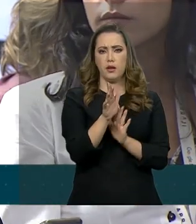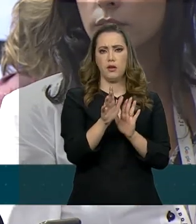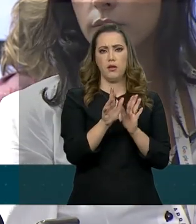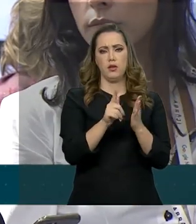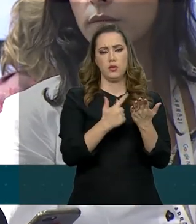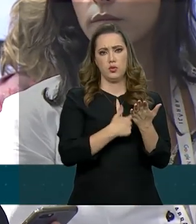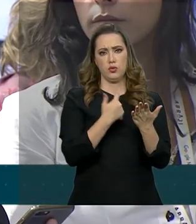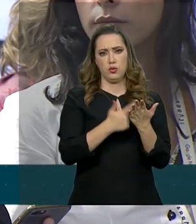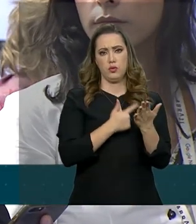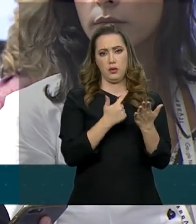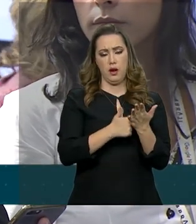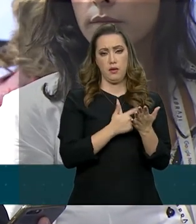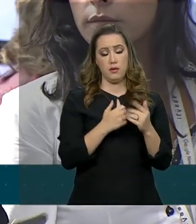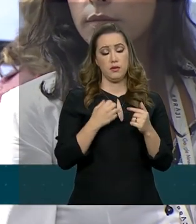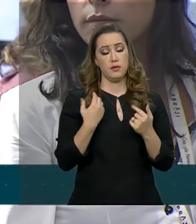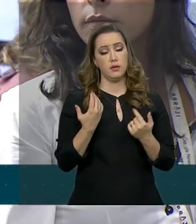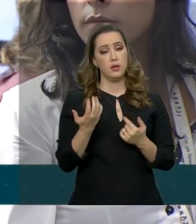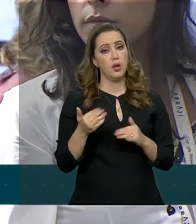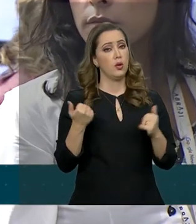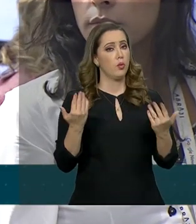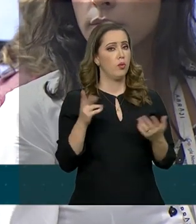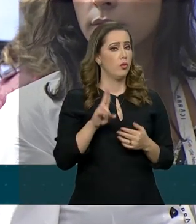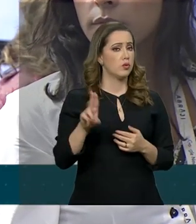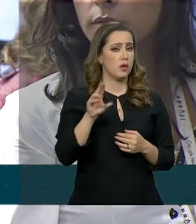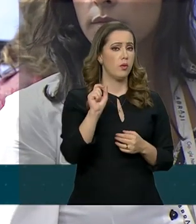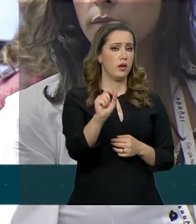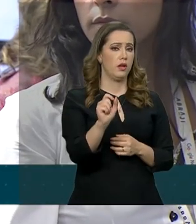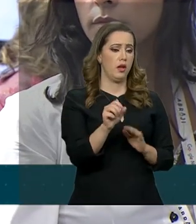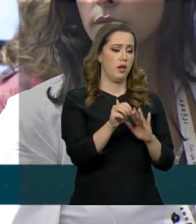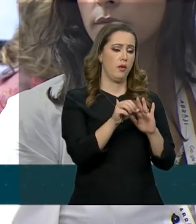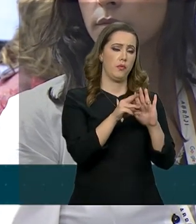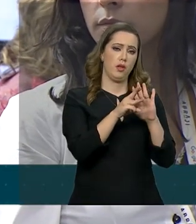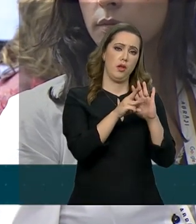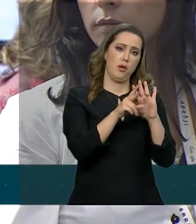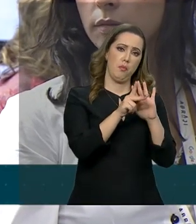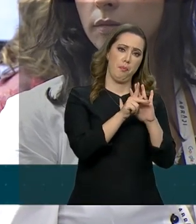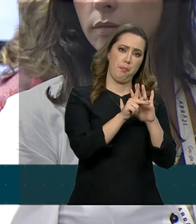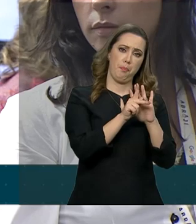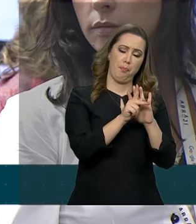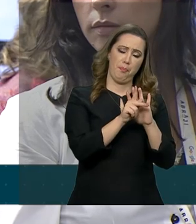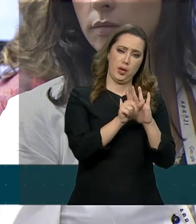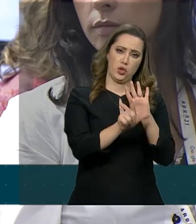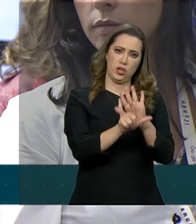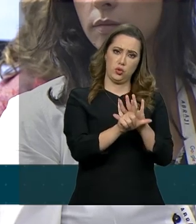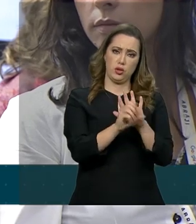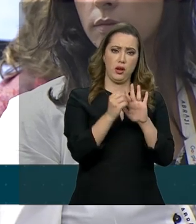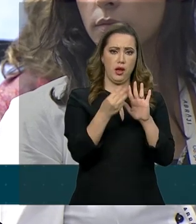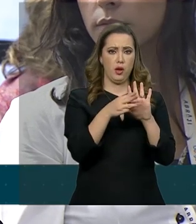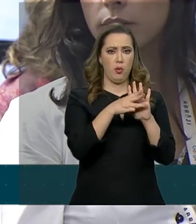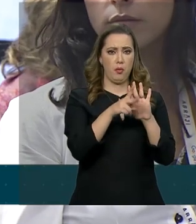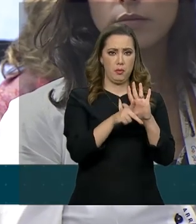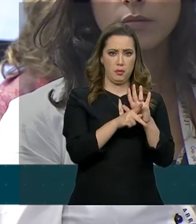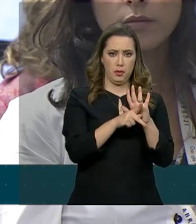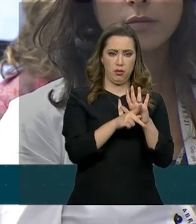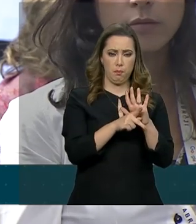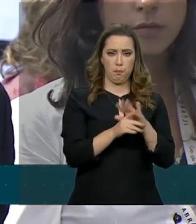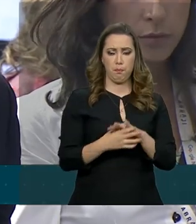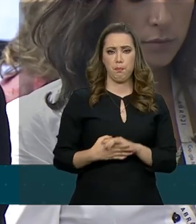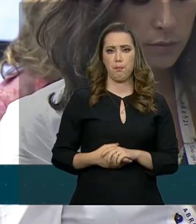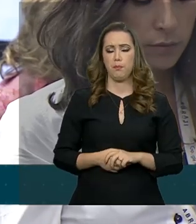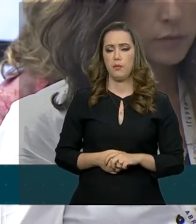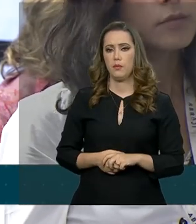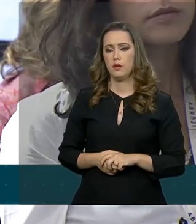impressos, e qual instrumento que ele vai usar? Vai enviar um projeto ao Congresso ou editar uma medida provisória? Muito bem.